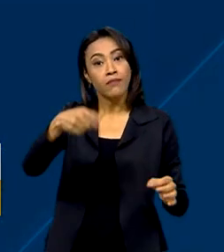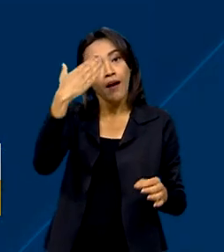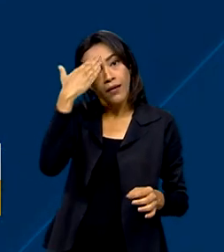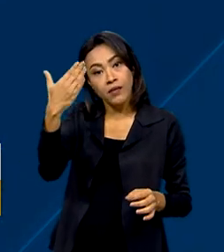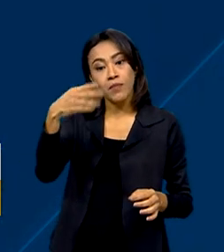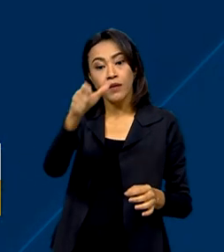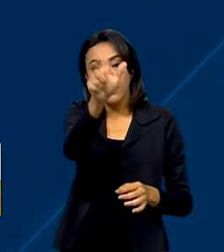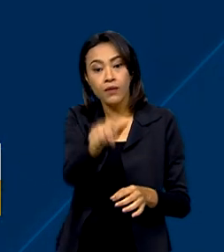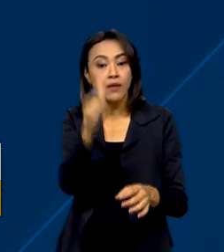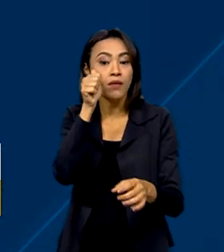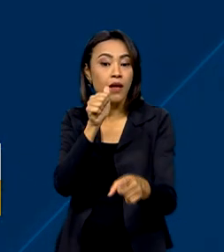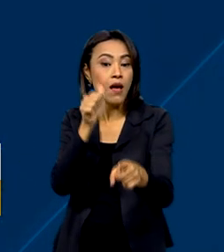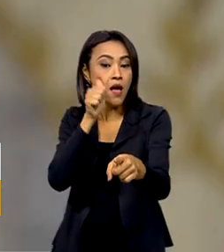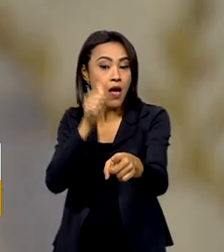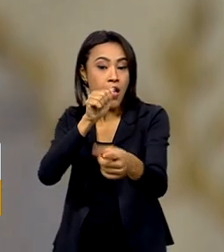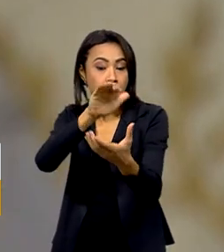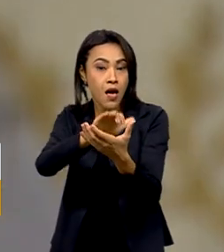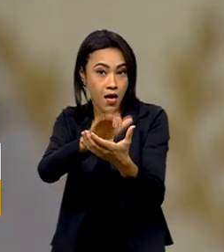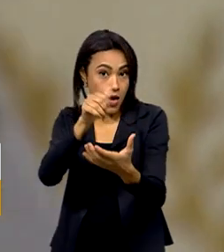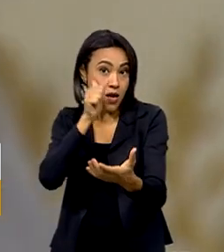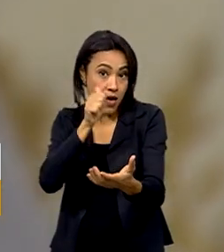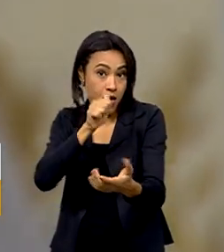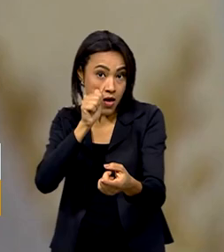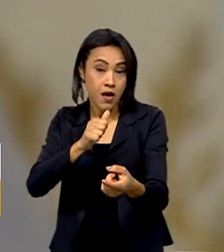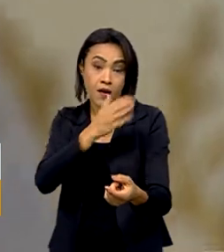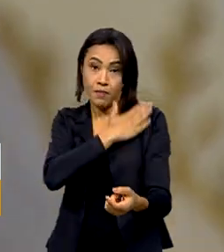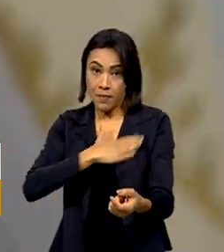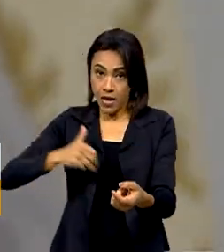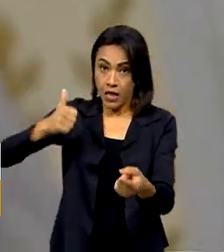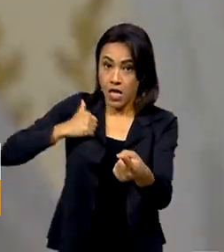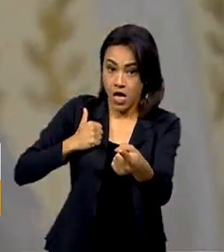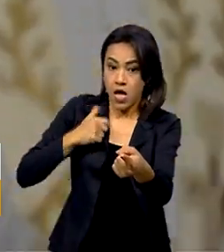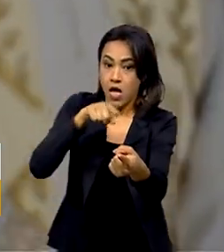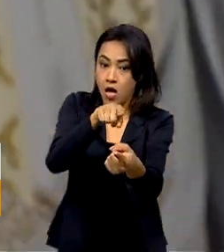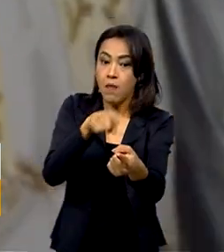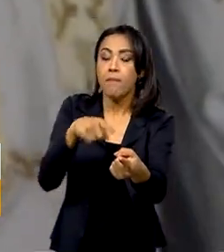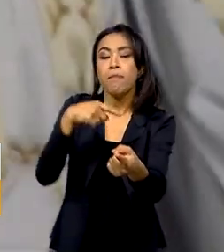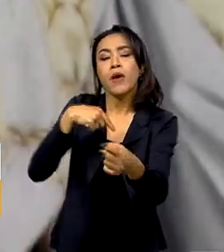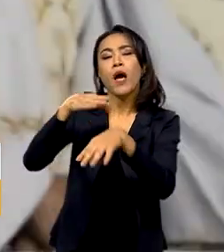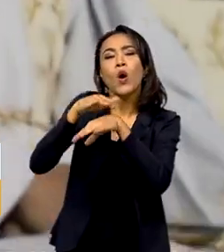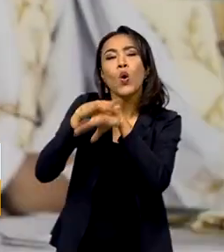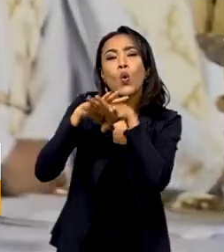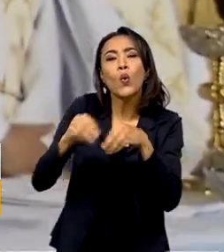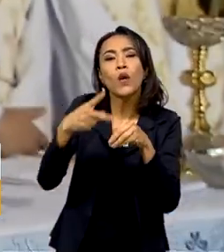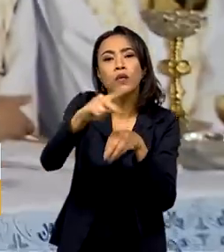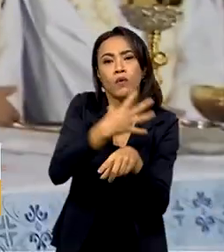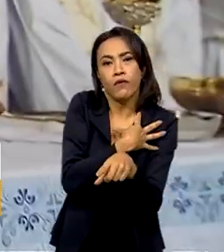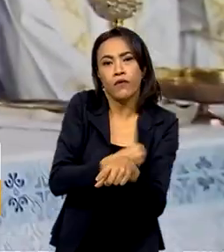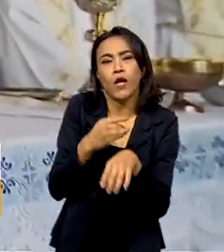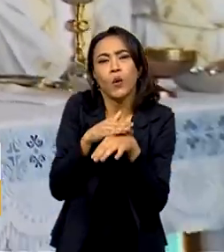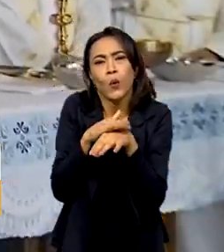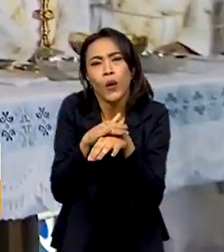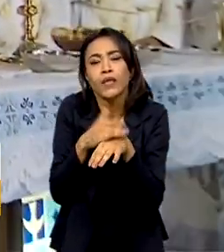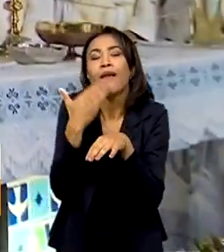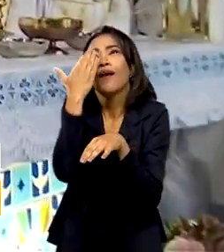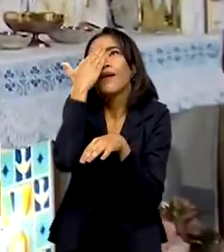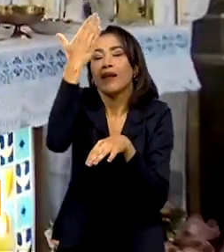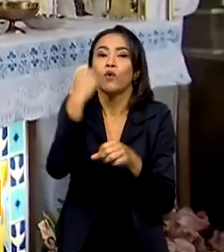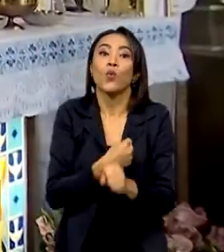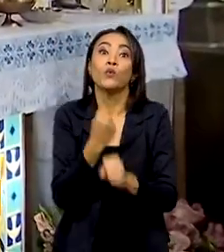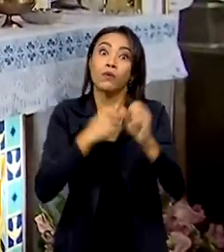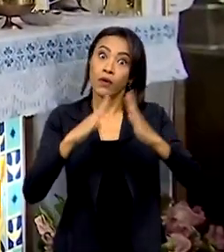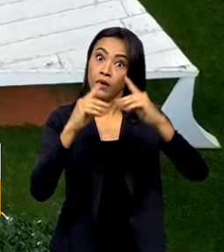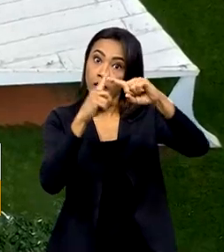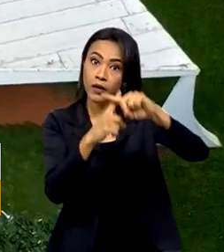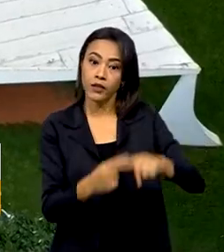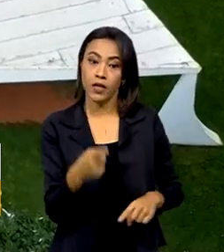primeira-dama Sara Kubitschek à Nossa Senhora de Fátima pela cura de sua filha doente. A estrutura, projetada por Oscar